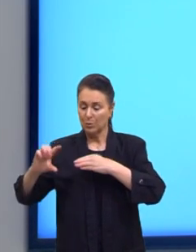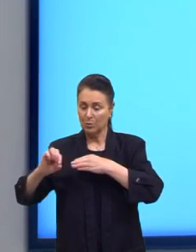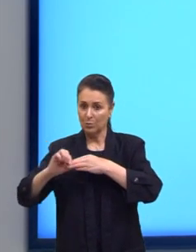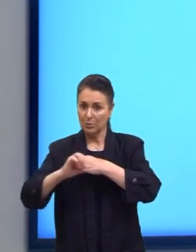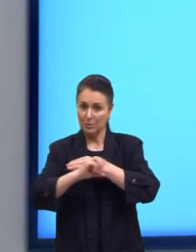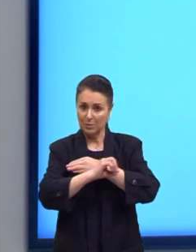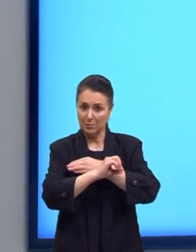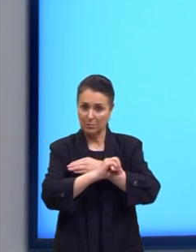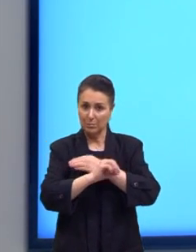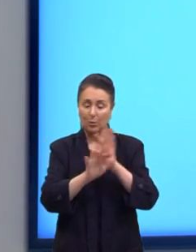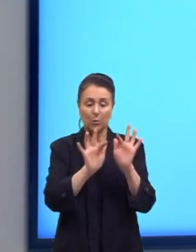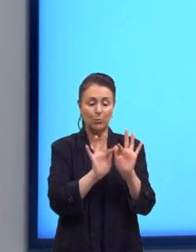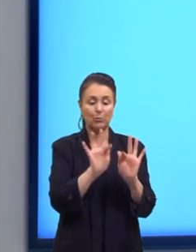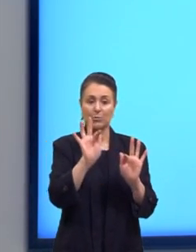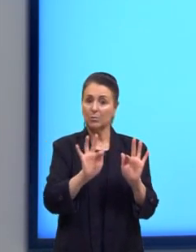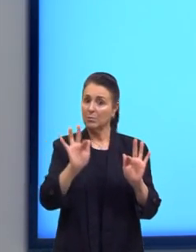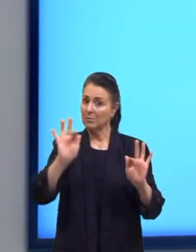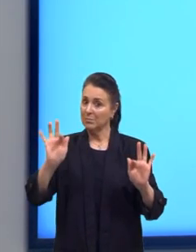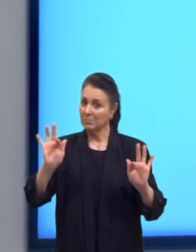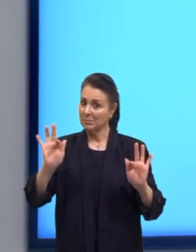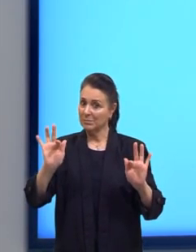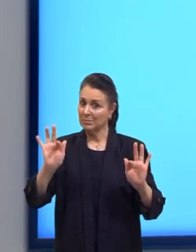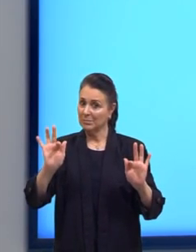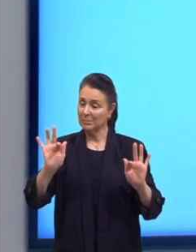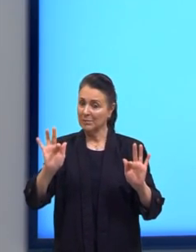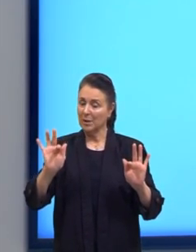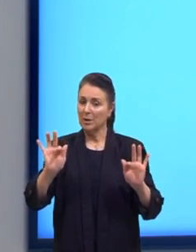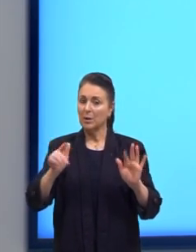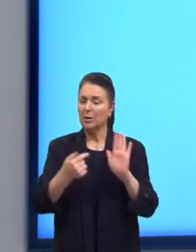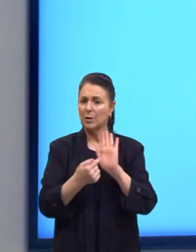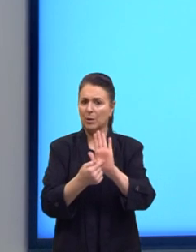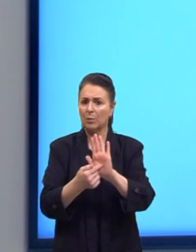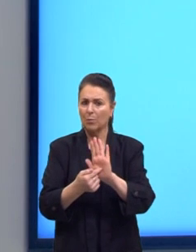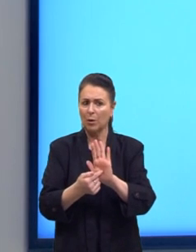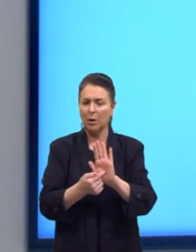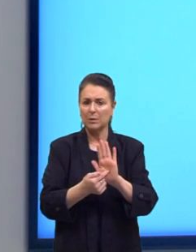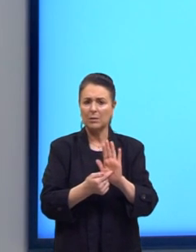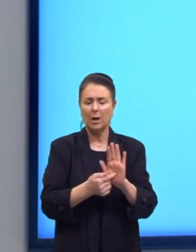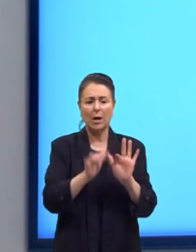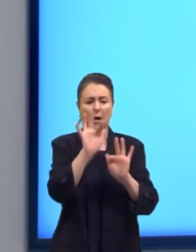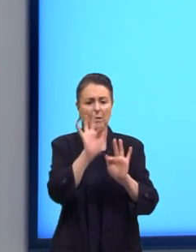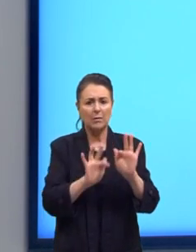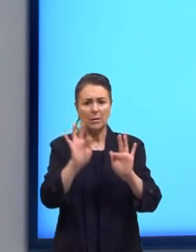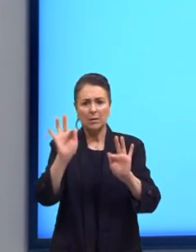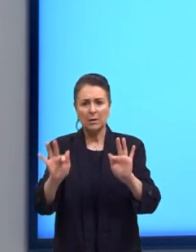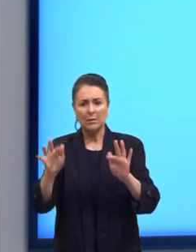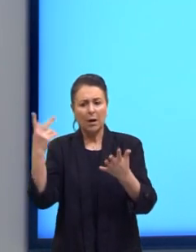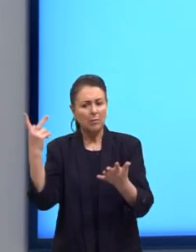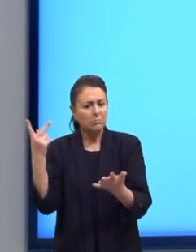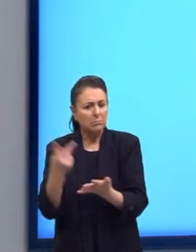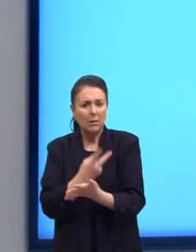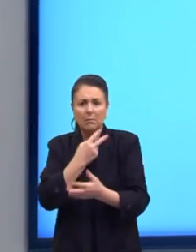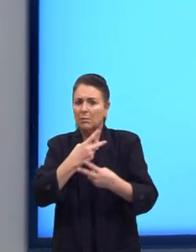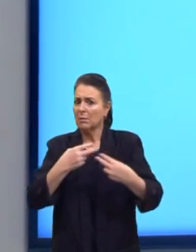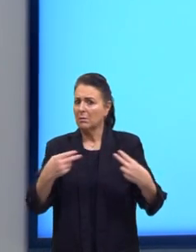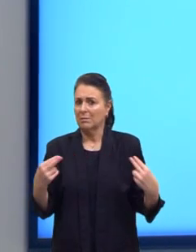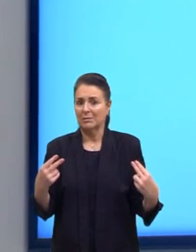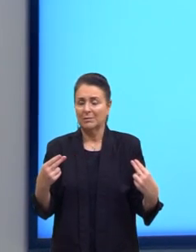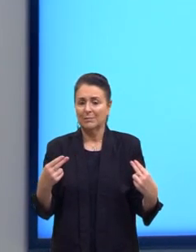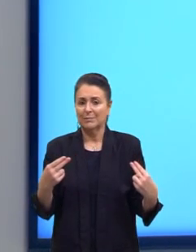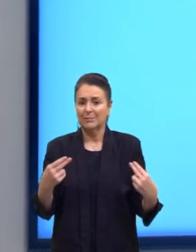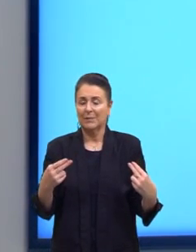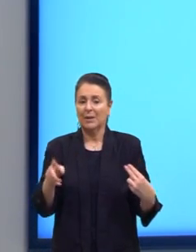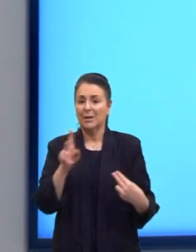Os de frequência, que são, que nos mostram a frequência com que as coisas acontecem. E aqui eu quero trazer para vocês